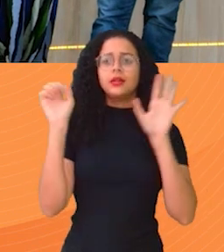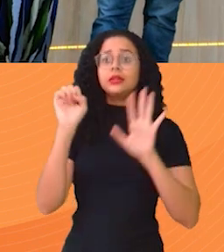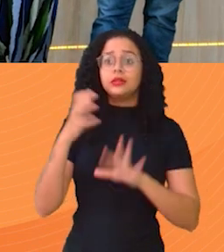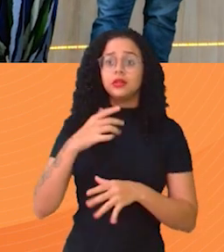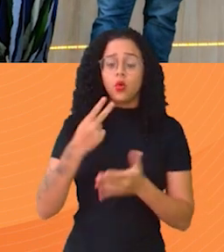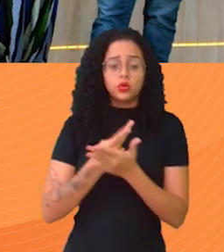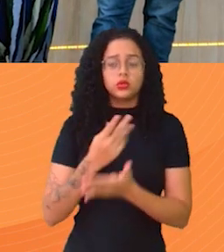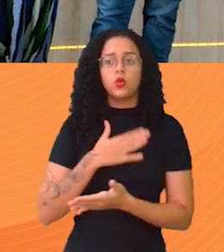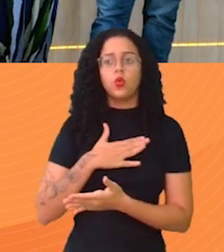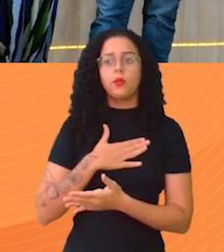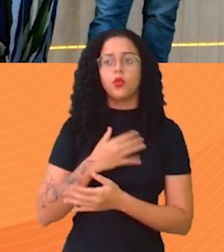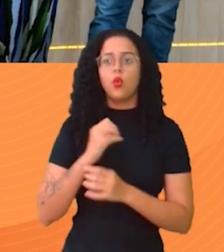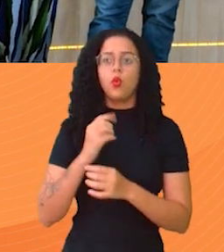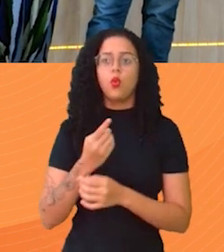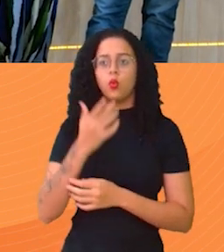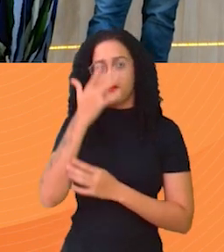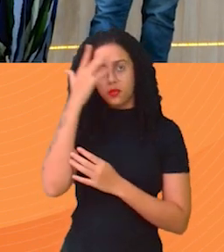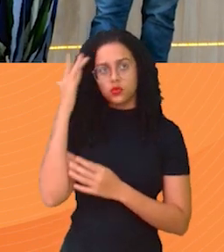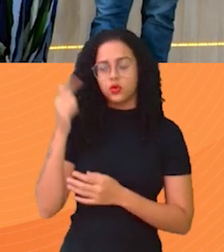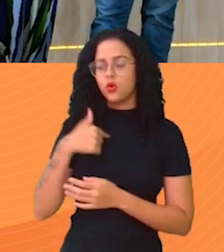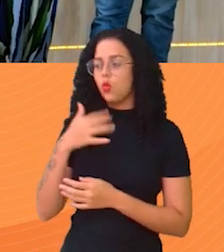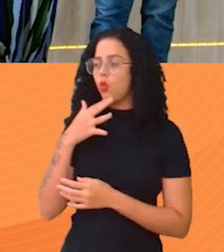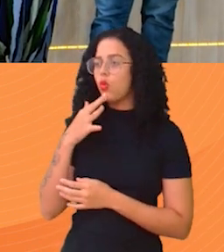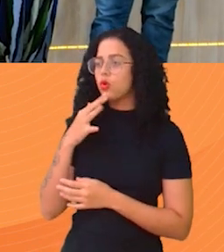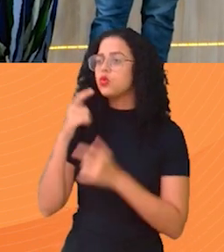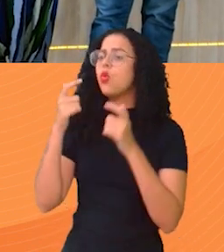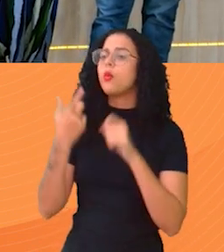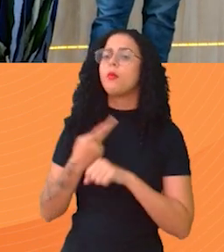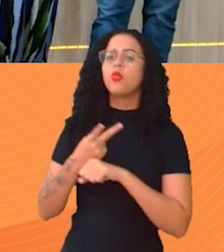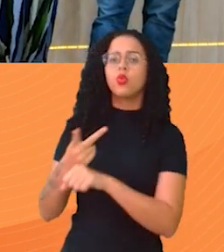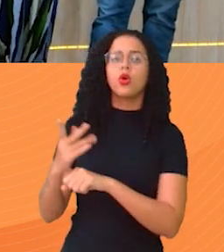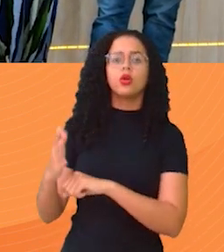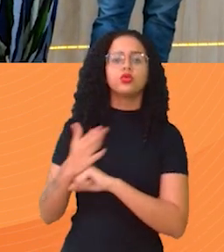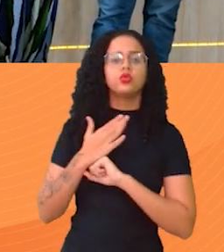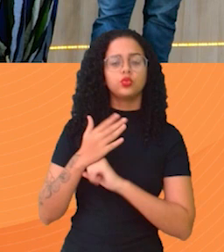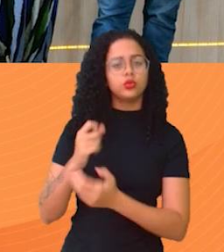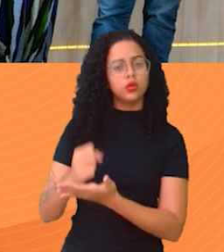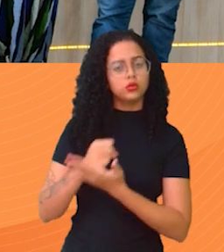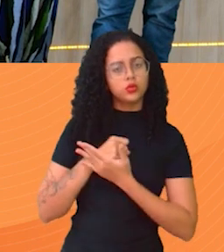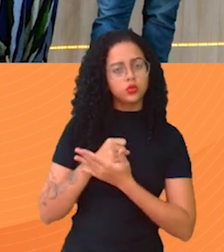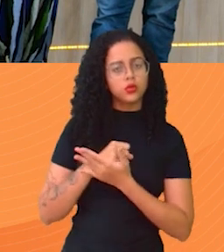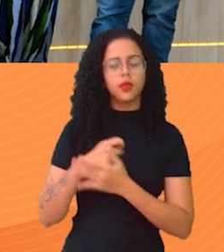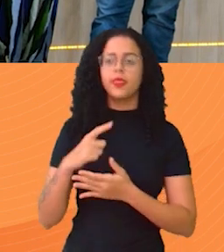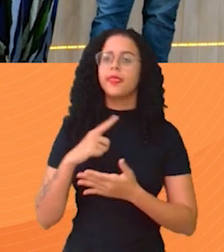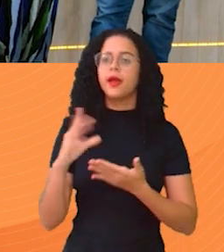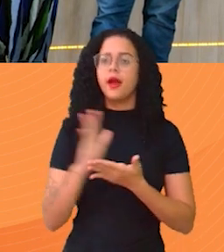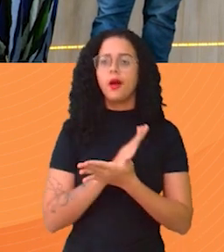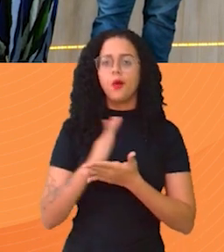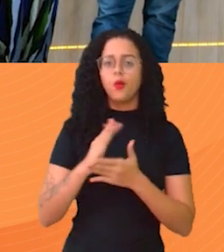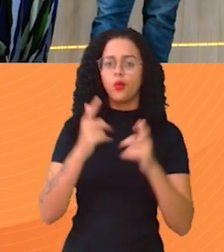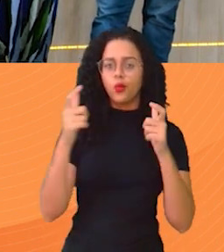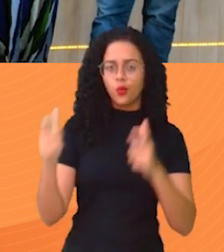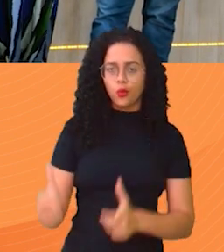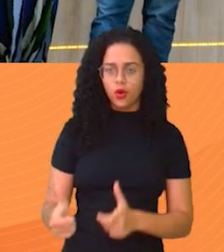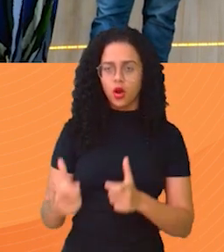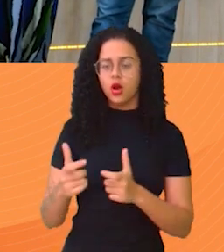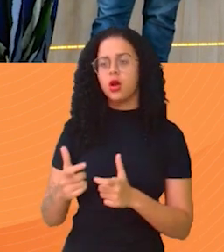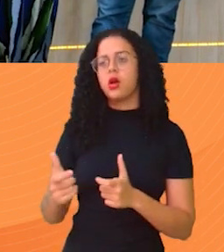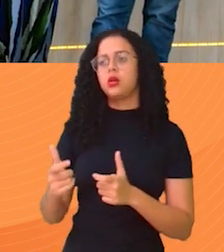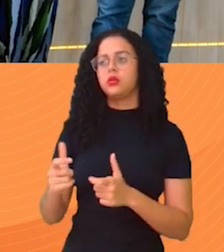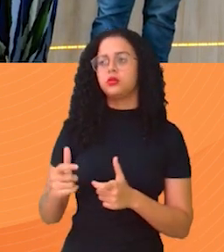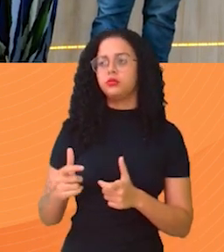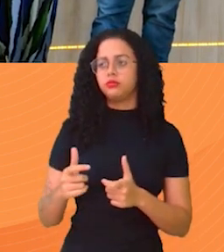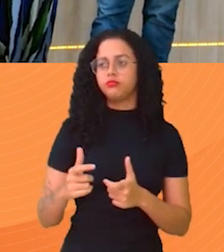for comigo ou com alguém que eu conheço? O que, onde procurar ajuda? Então, a gente tem aqui alguns lugares, né, que são